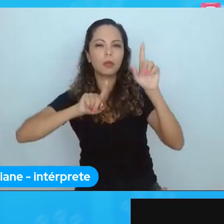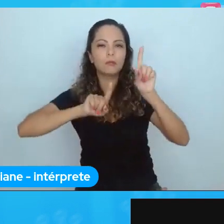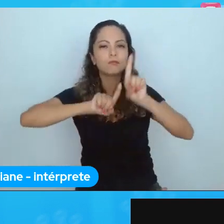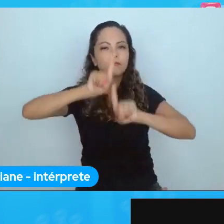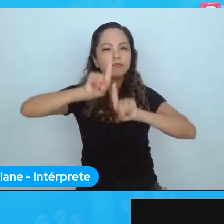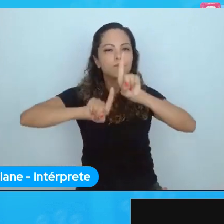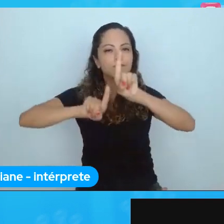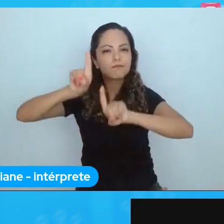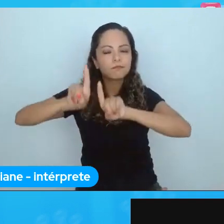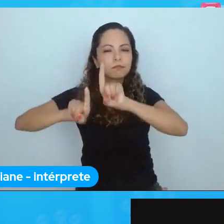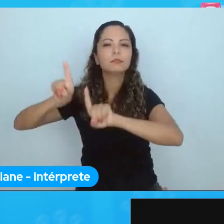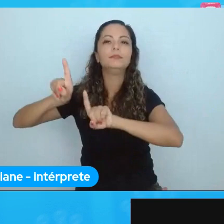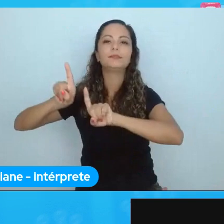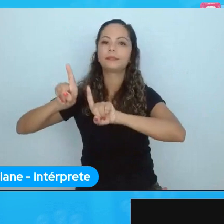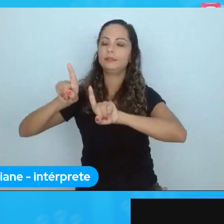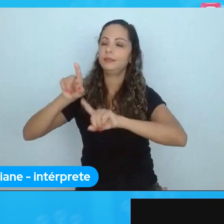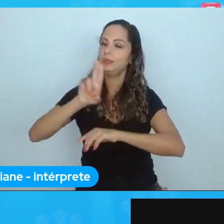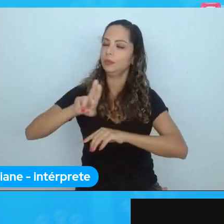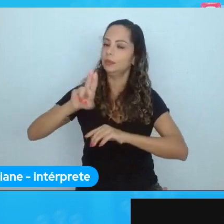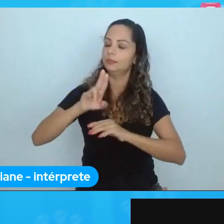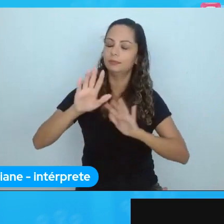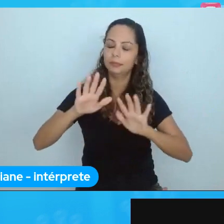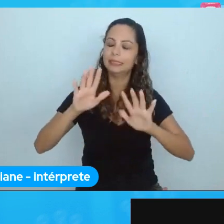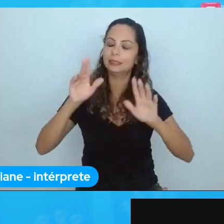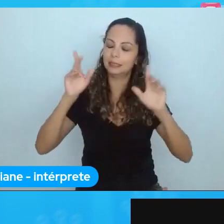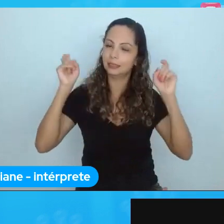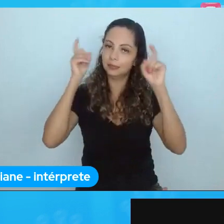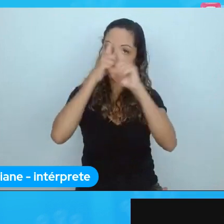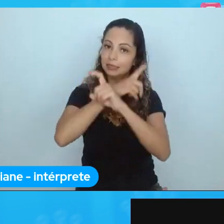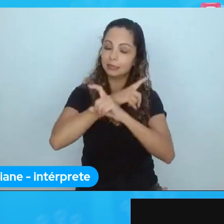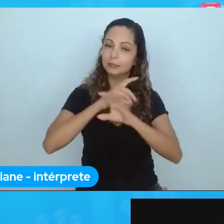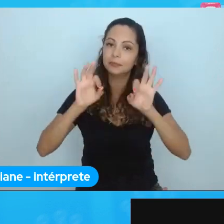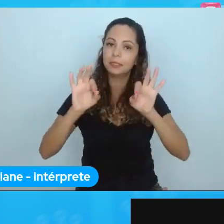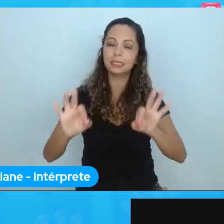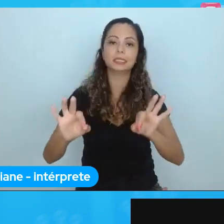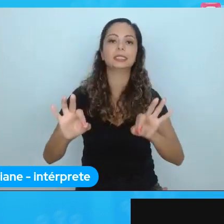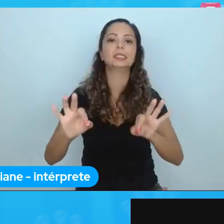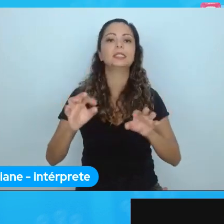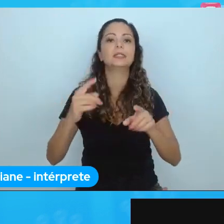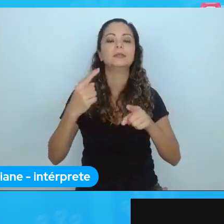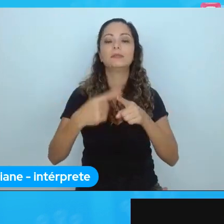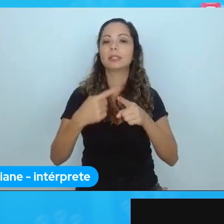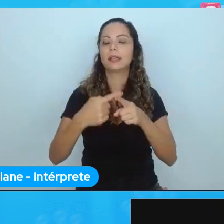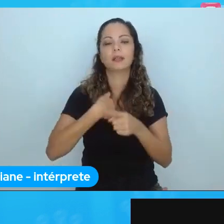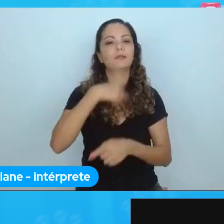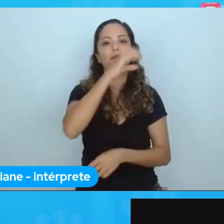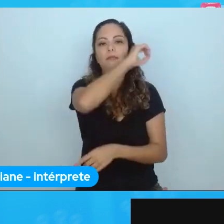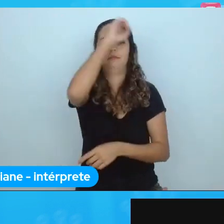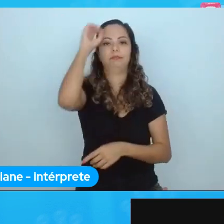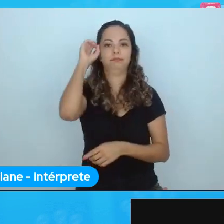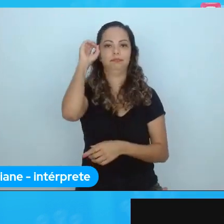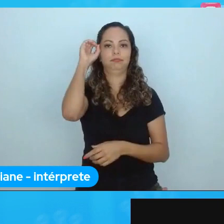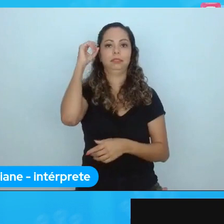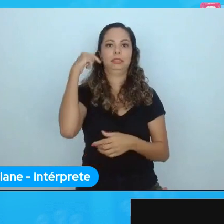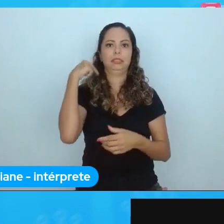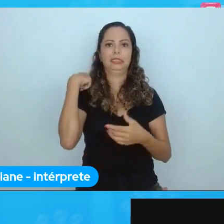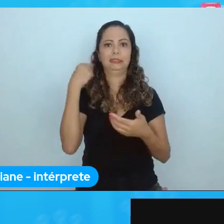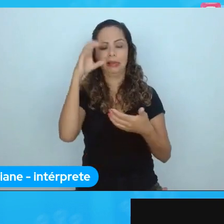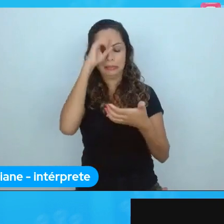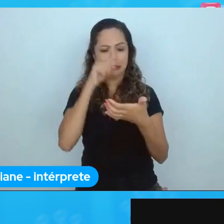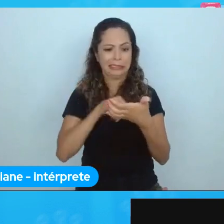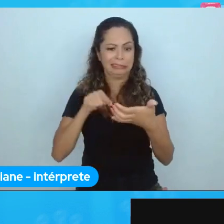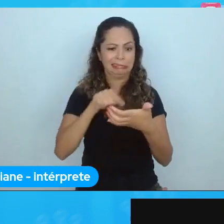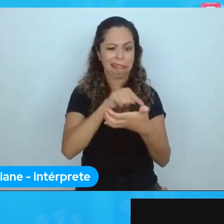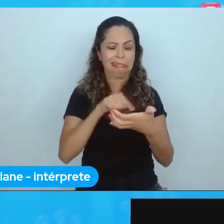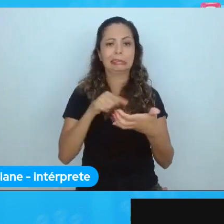foi, assim, bem difícil na época, eu aprendi, assim, na marra mesmo, tinha uma mestranda